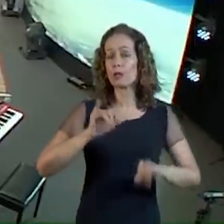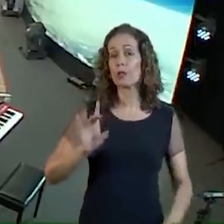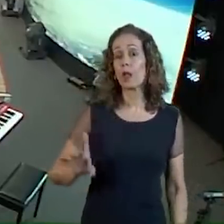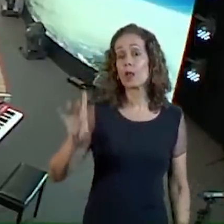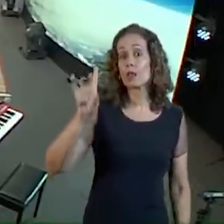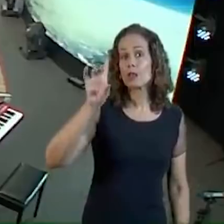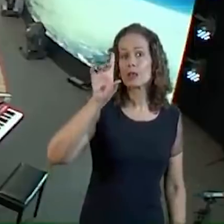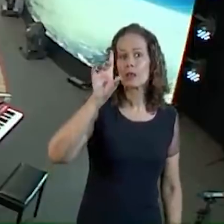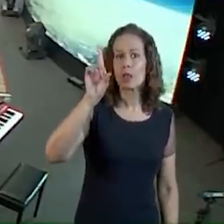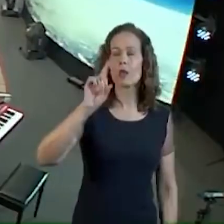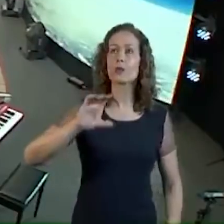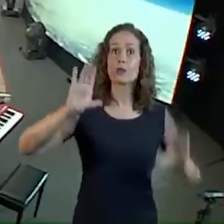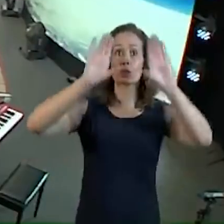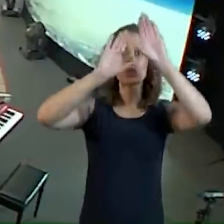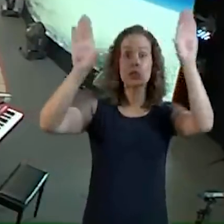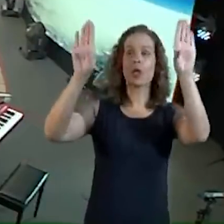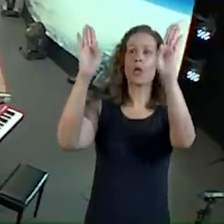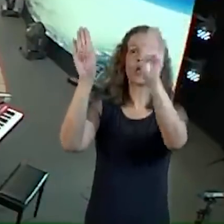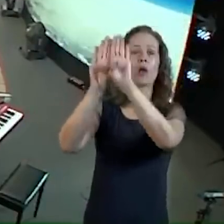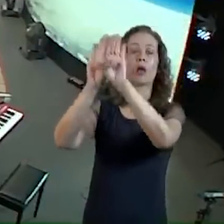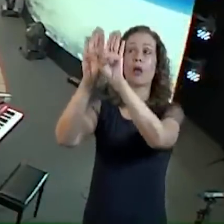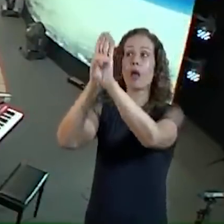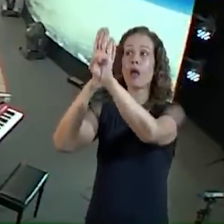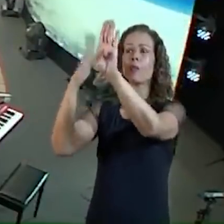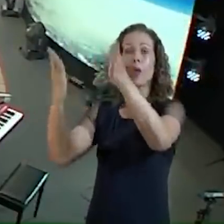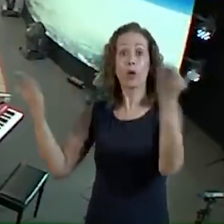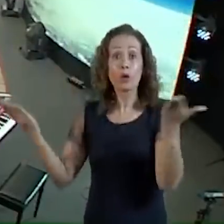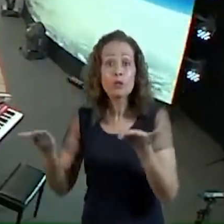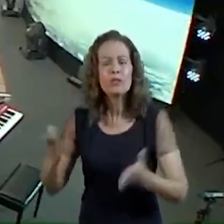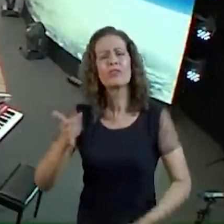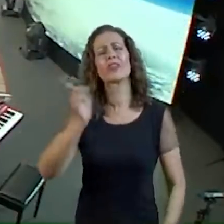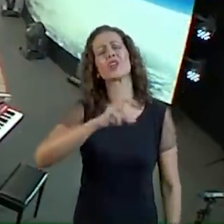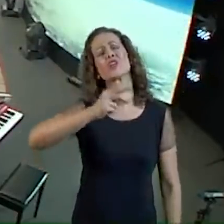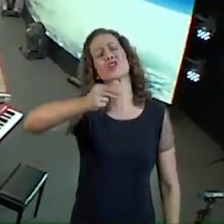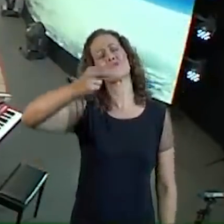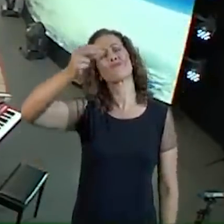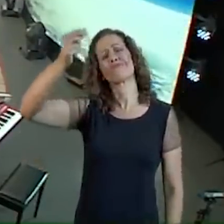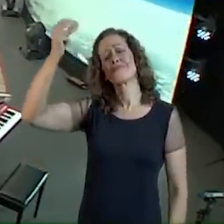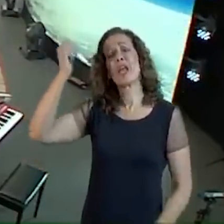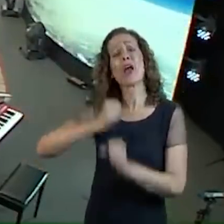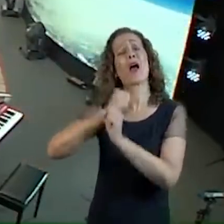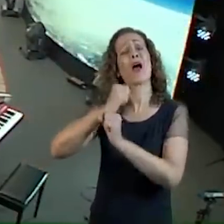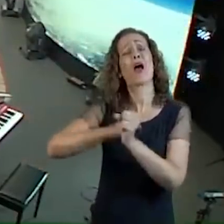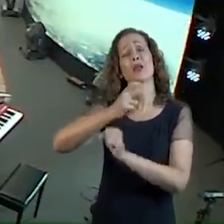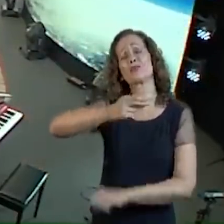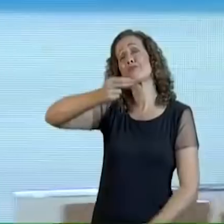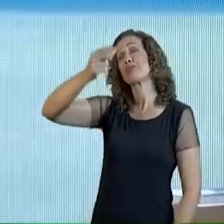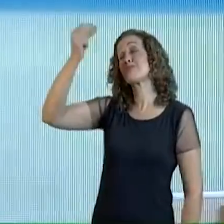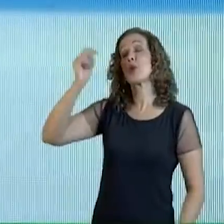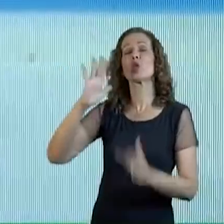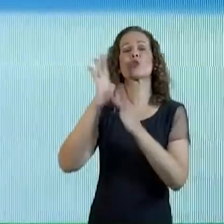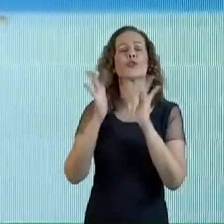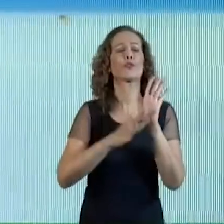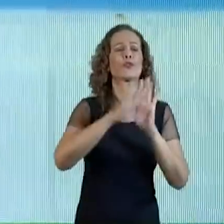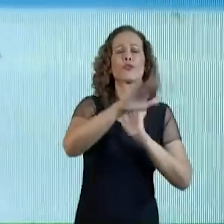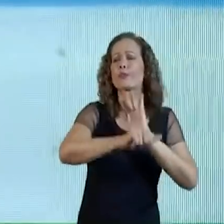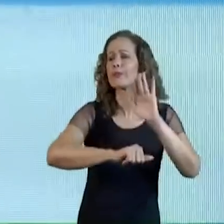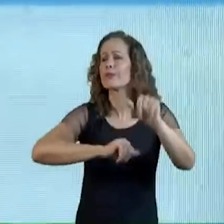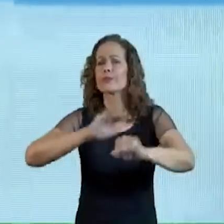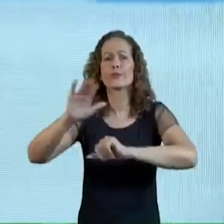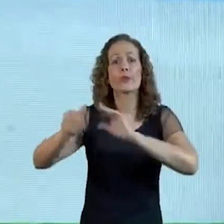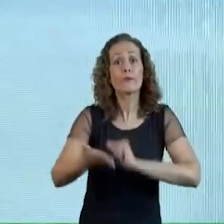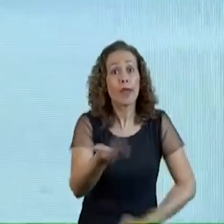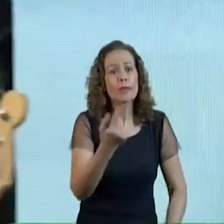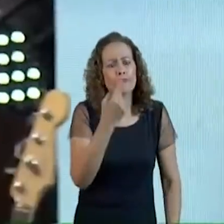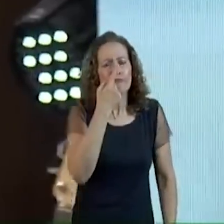abrindo essa porta No céu hoje não Tem tempo que ele tem feito isso Tem anos que Jesus Tem chamado os filhos dele Para uma comunhão mais